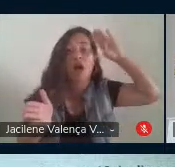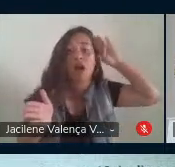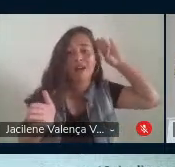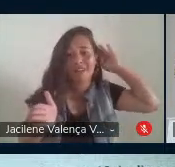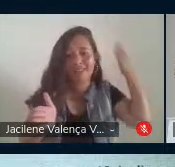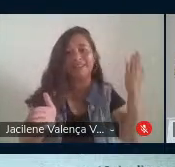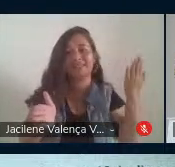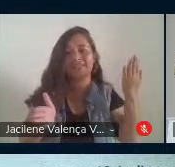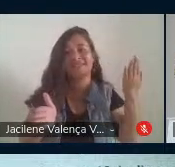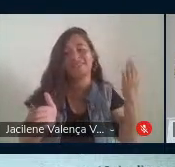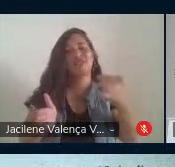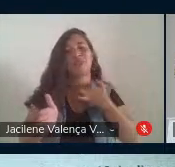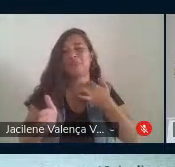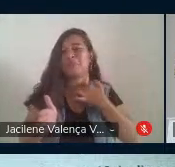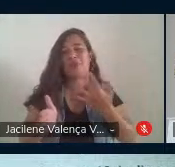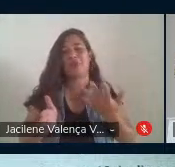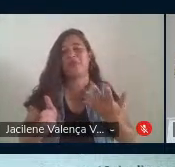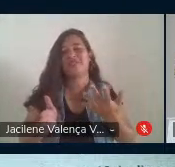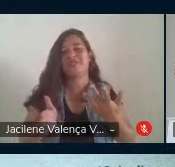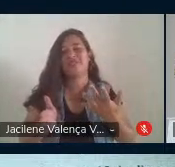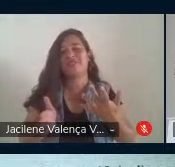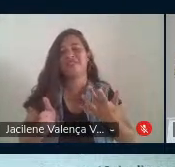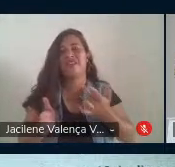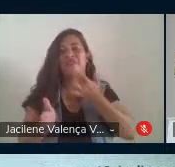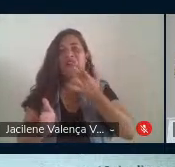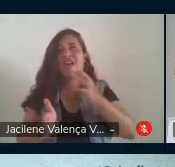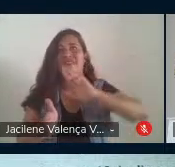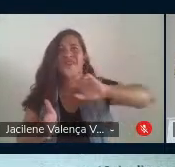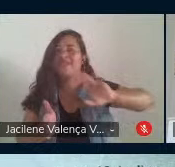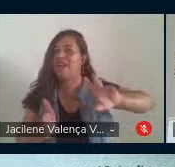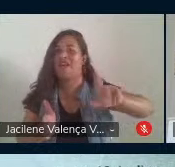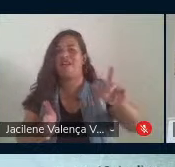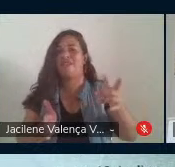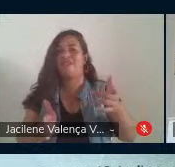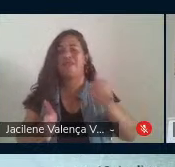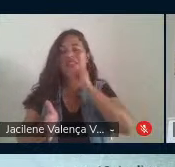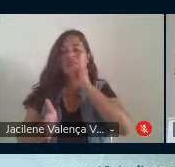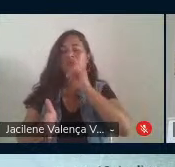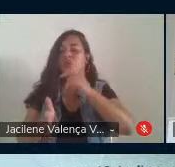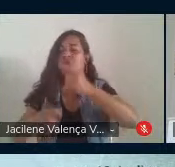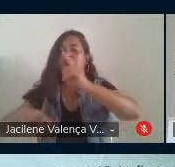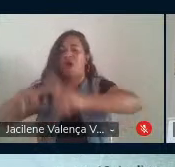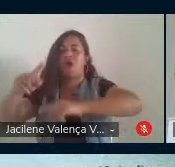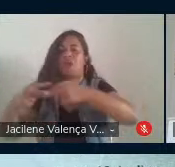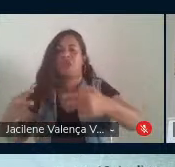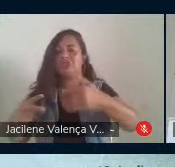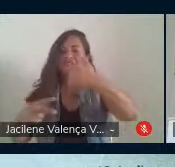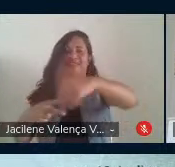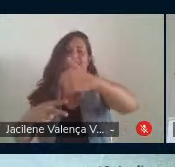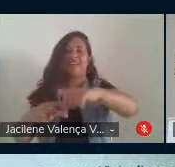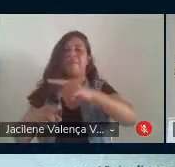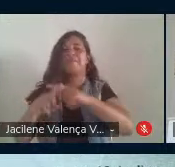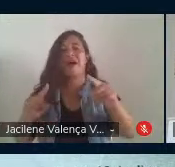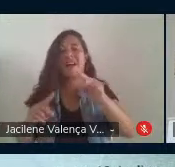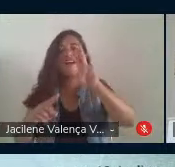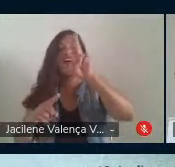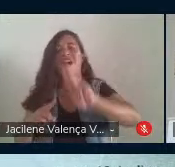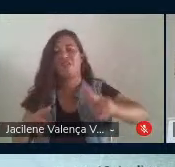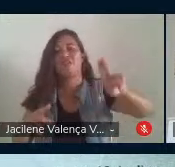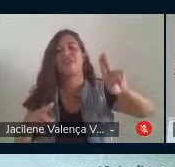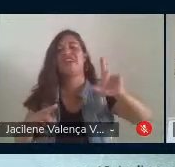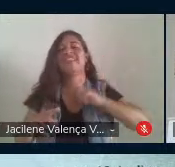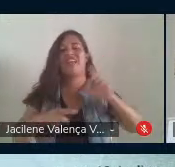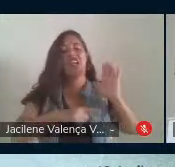Não se pode negar que mesmo sem recursos, as universidades têm contribuído